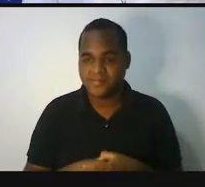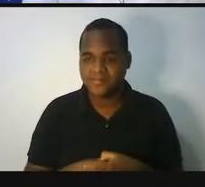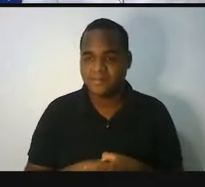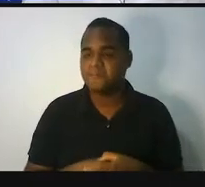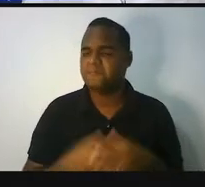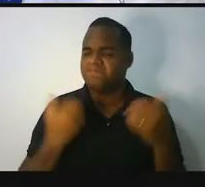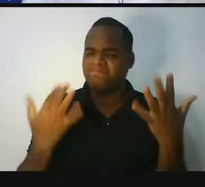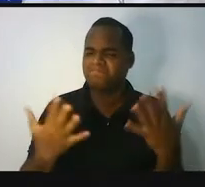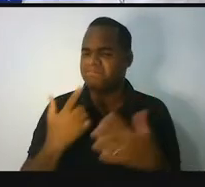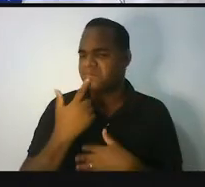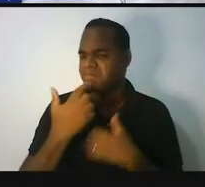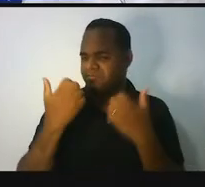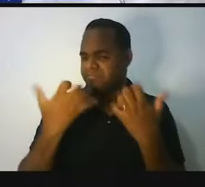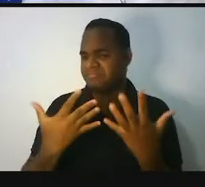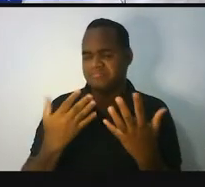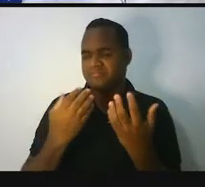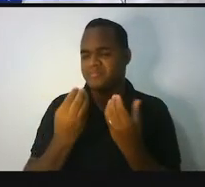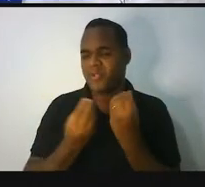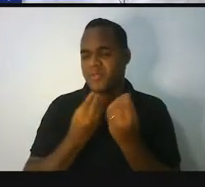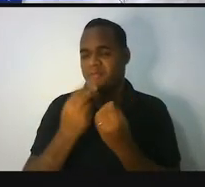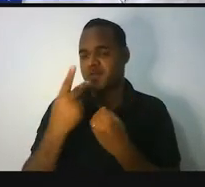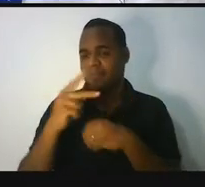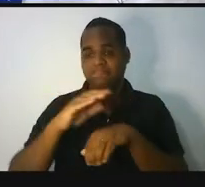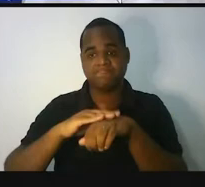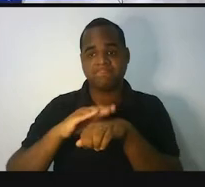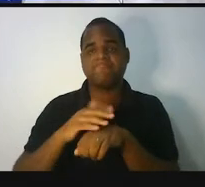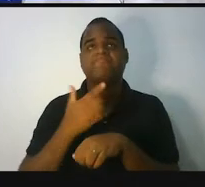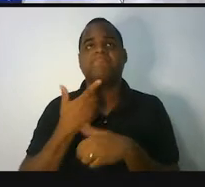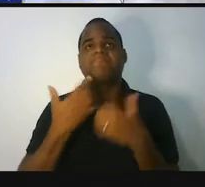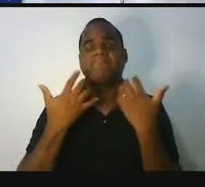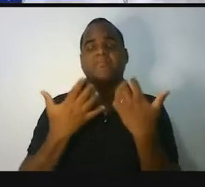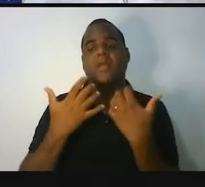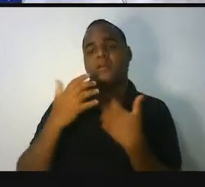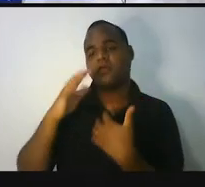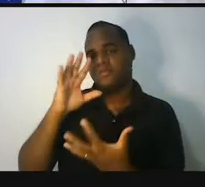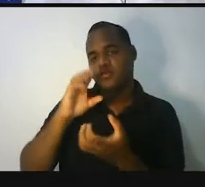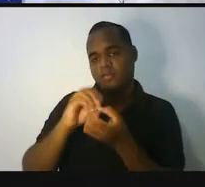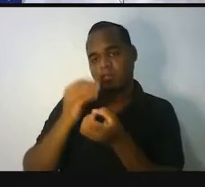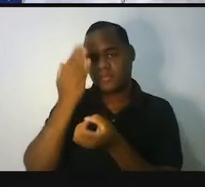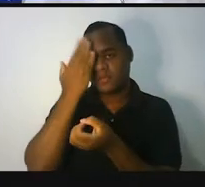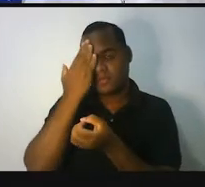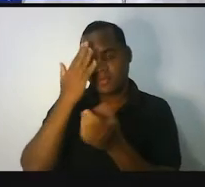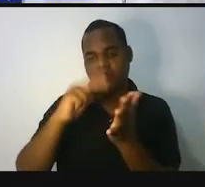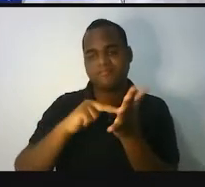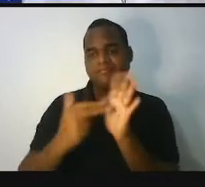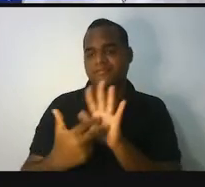digamos que você quer saber quanto significa